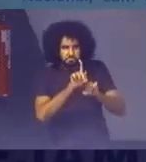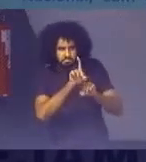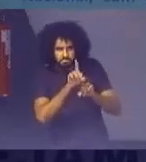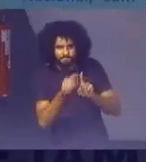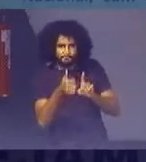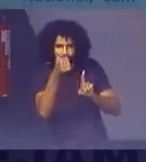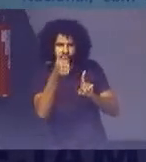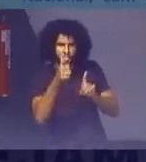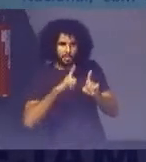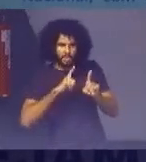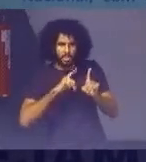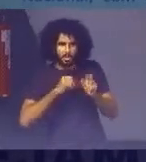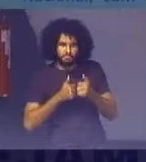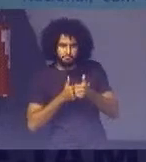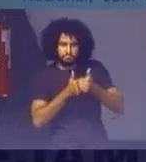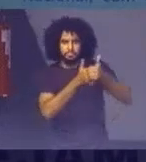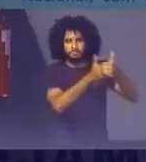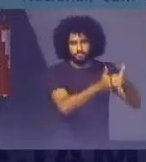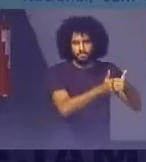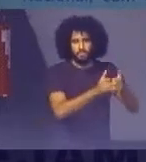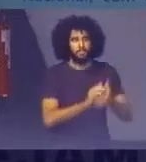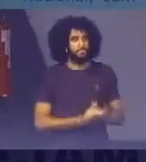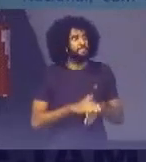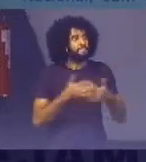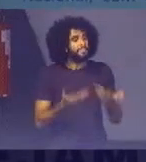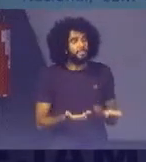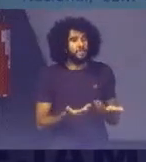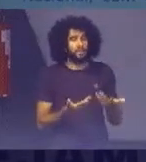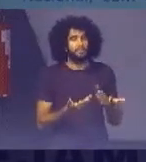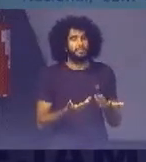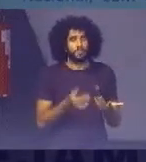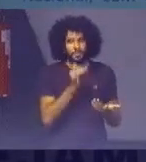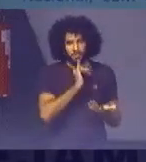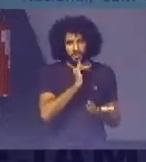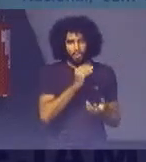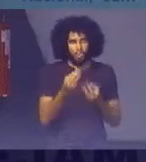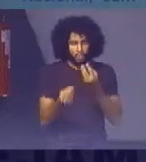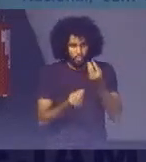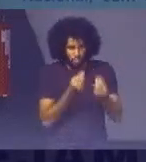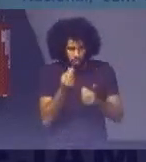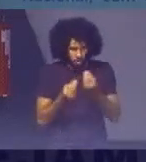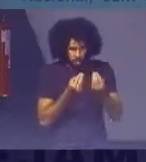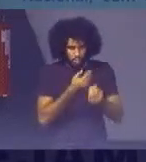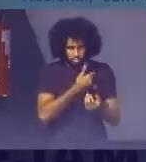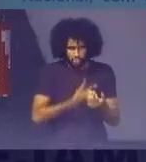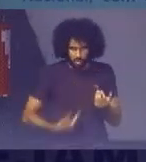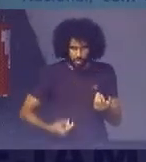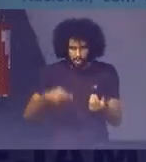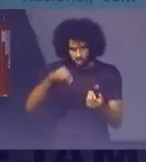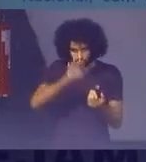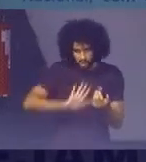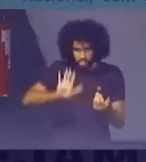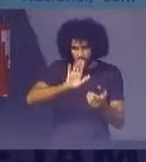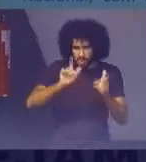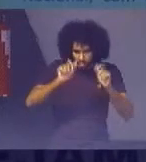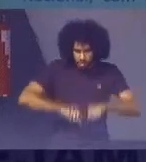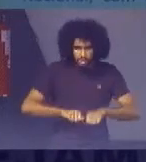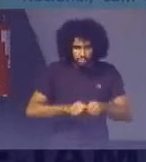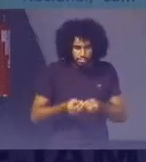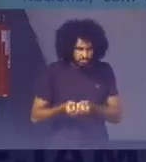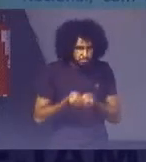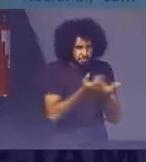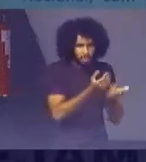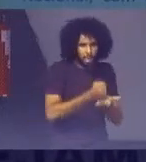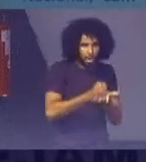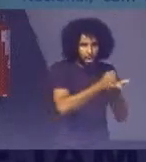acompanhamento Daquelas metas Então Refere-se Tanto a forma De como Os governos nacionais Podem contribuir Com o